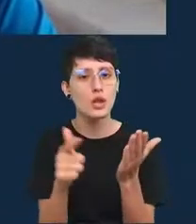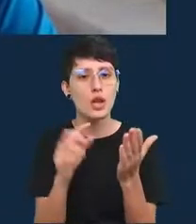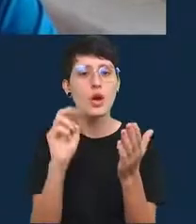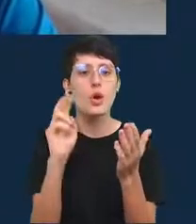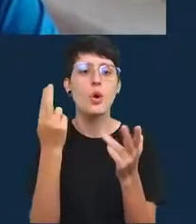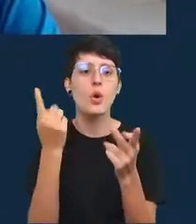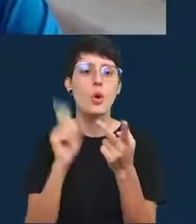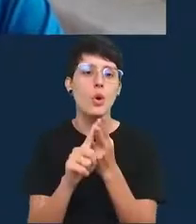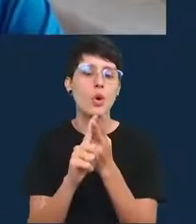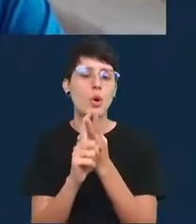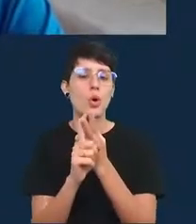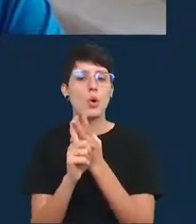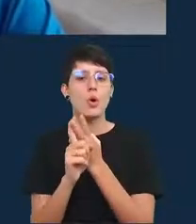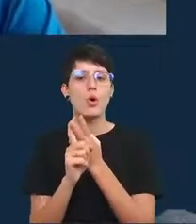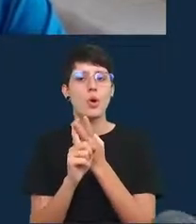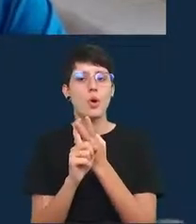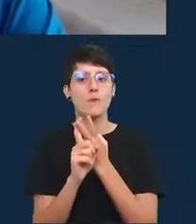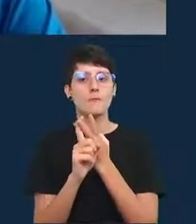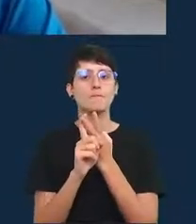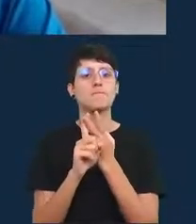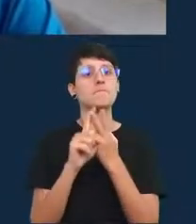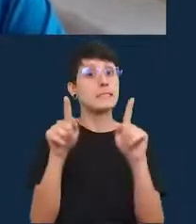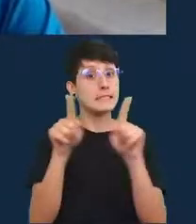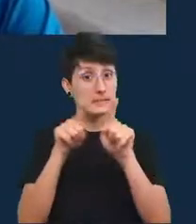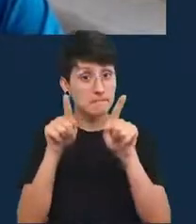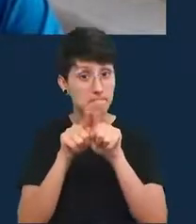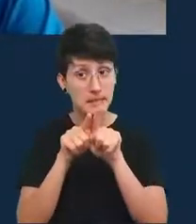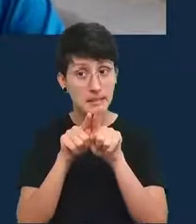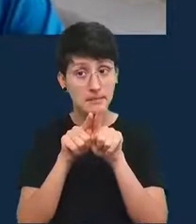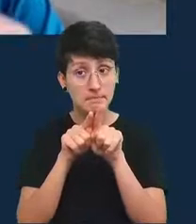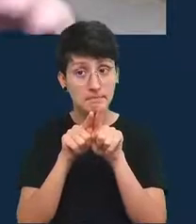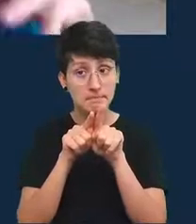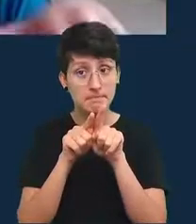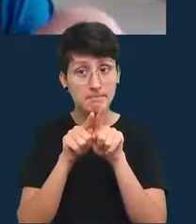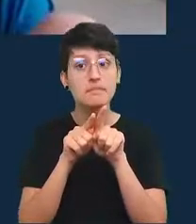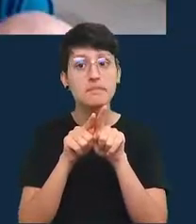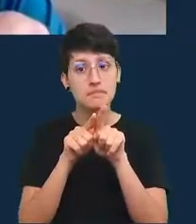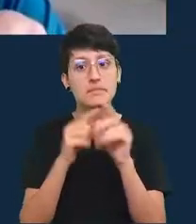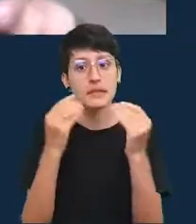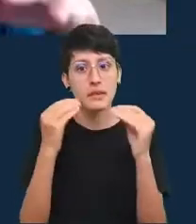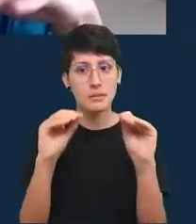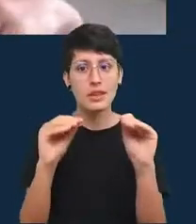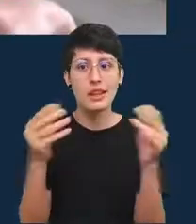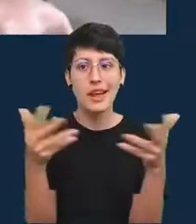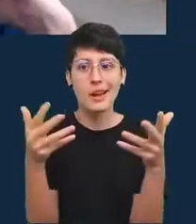e também é atualizado a cada publicação temos